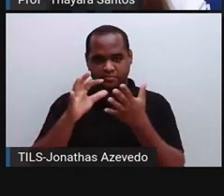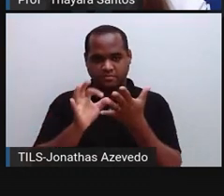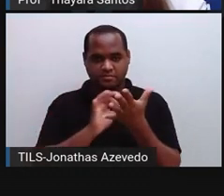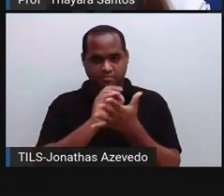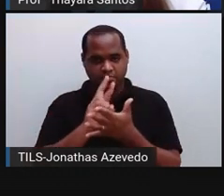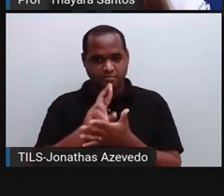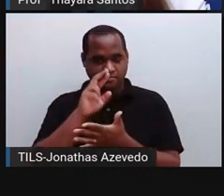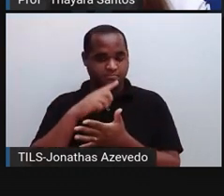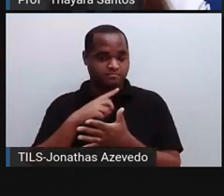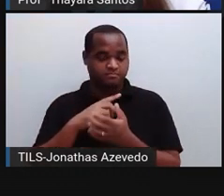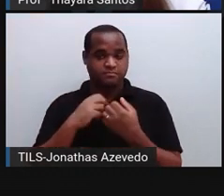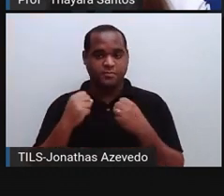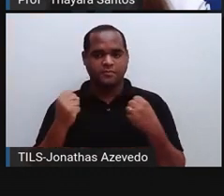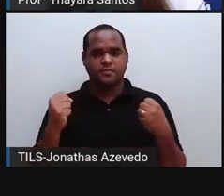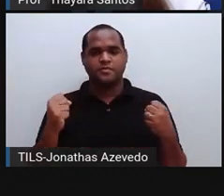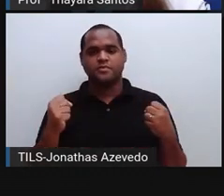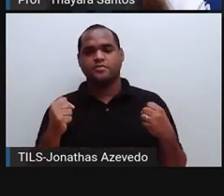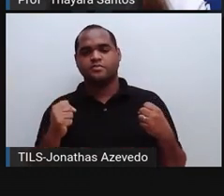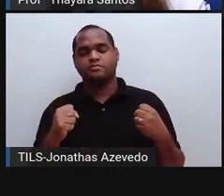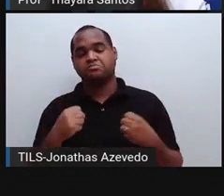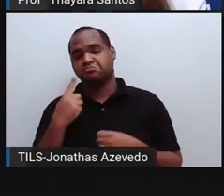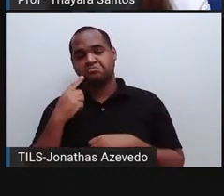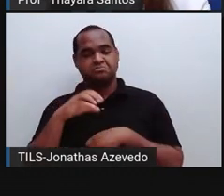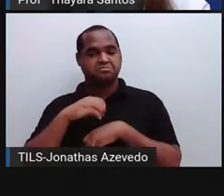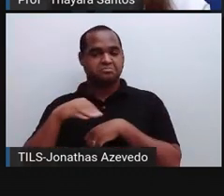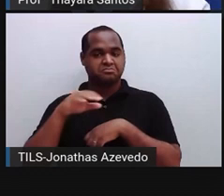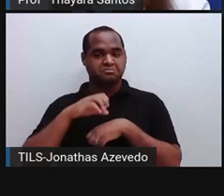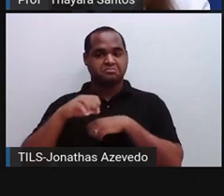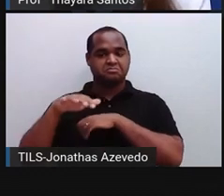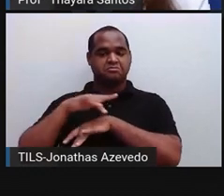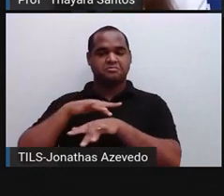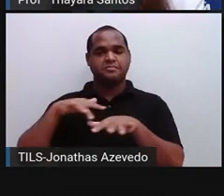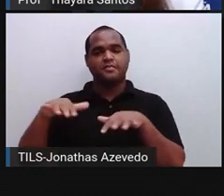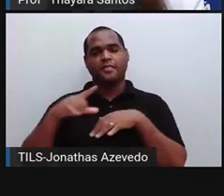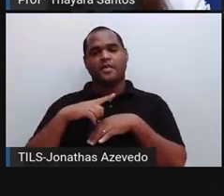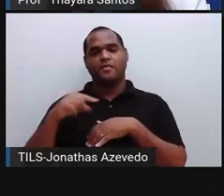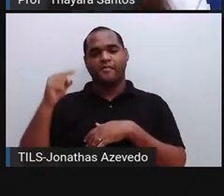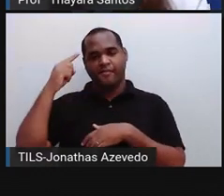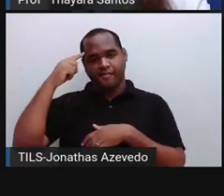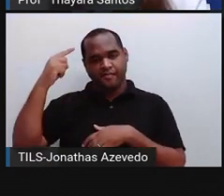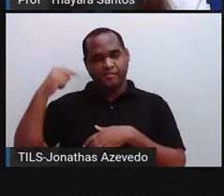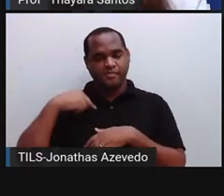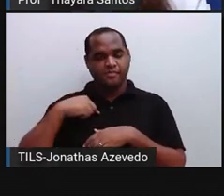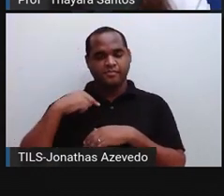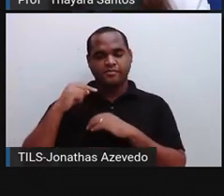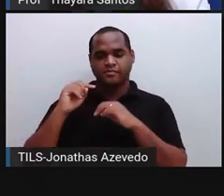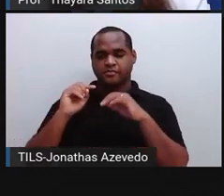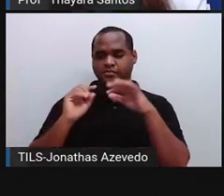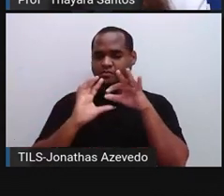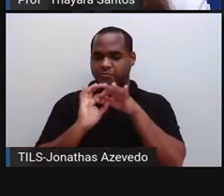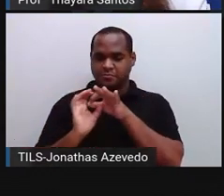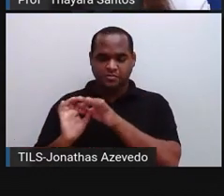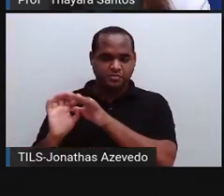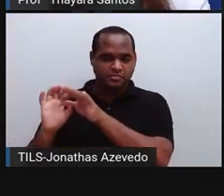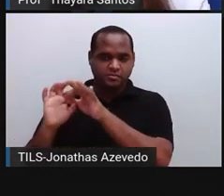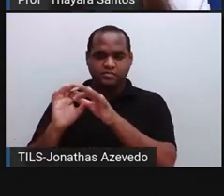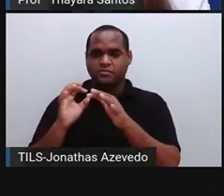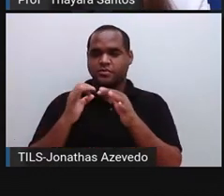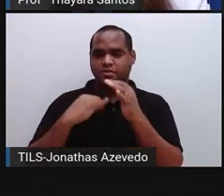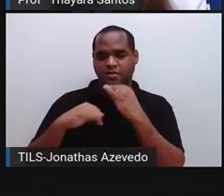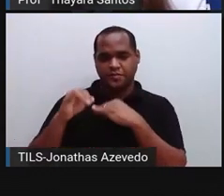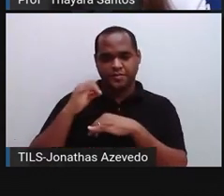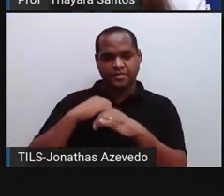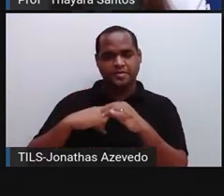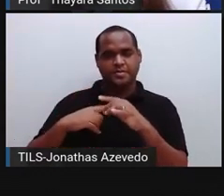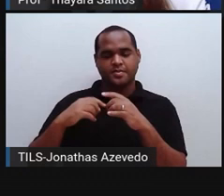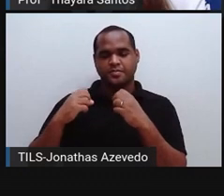Transmissão do impulso nervoso. Eu acho que é o neurotransmissor. E por último, região do axônico que funciona como isolante elétrico e